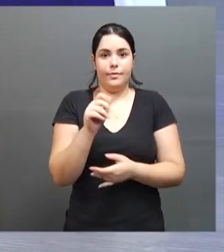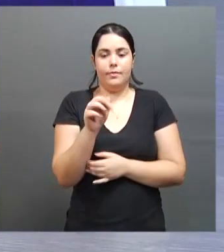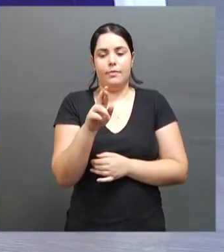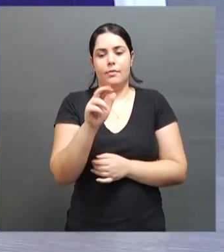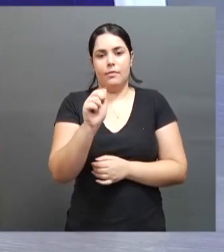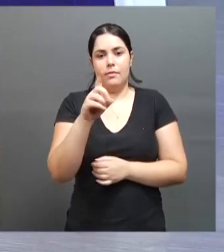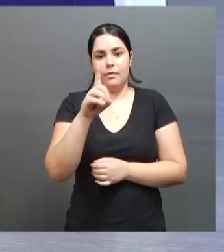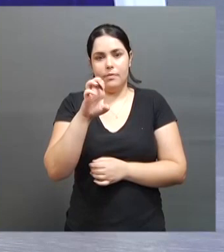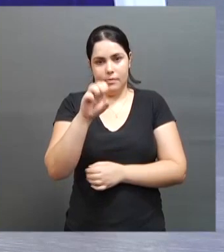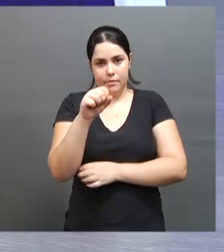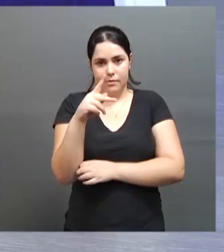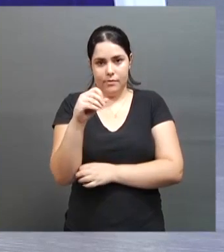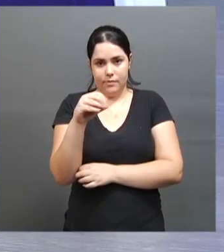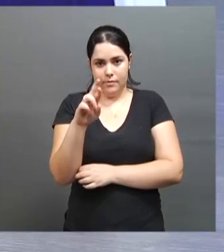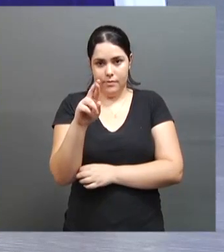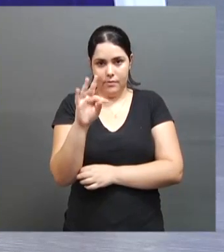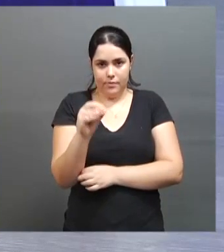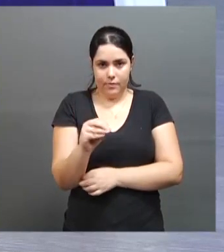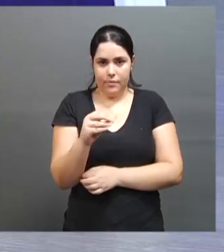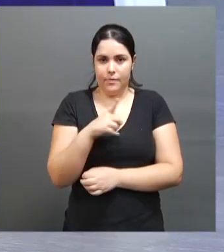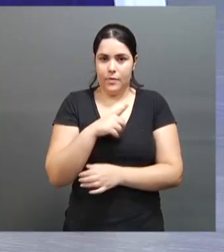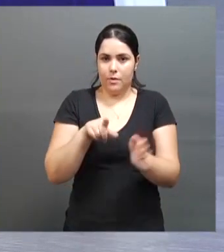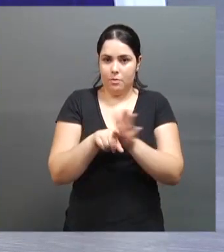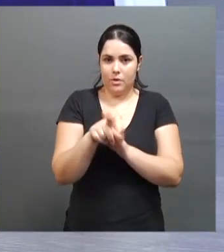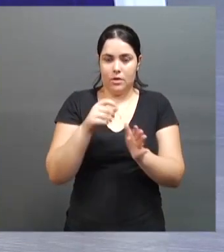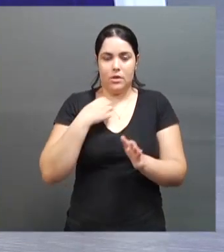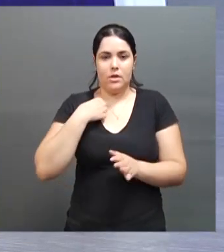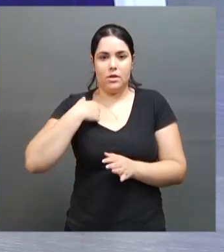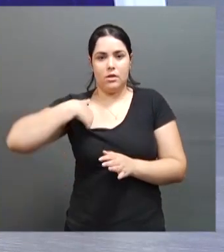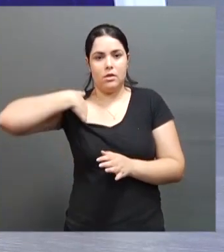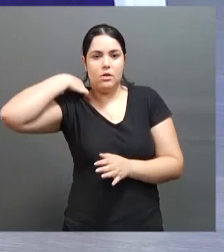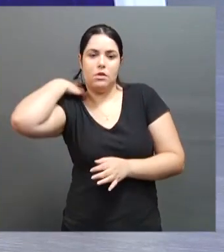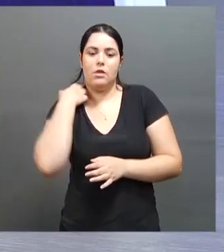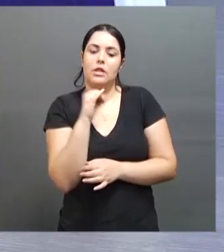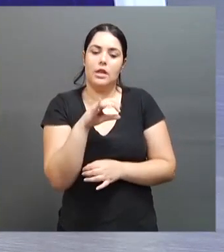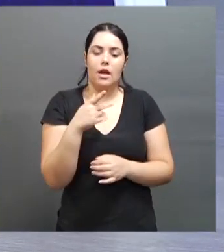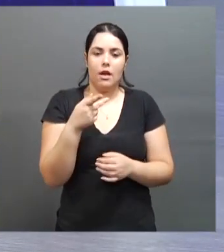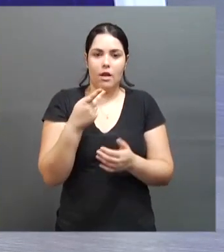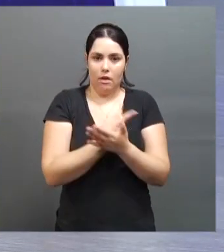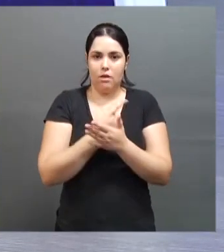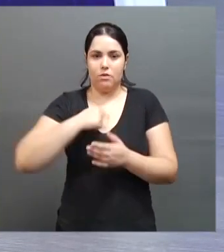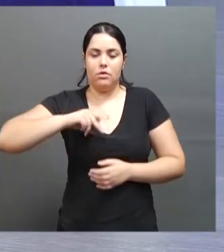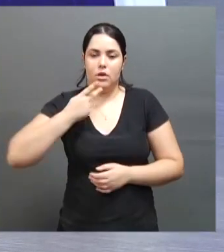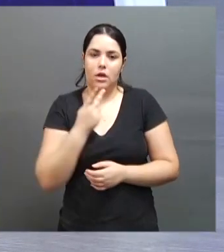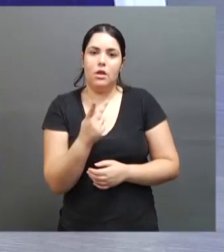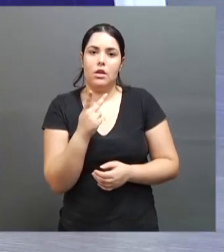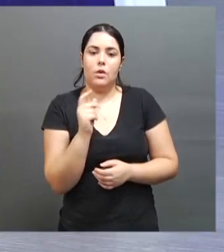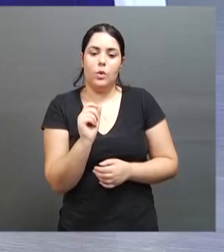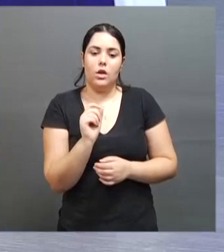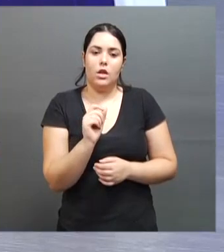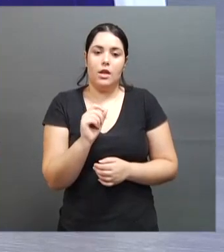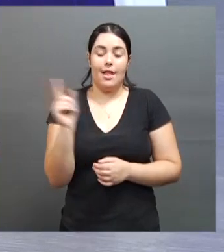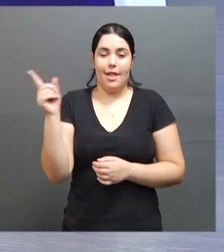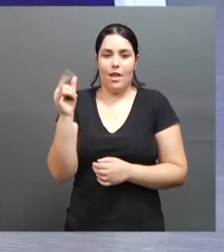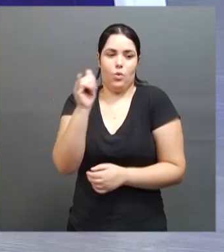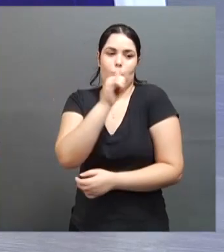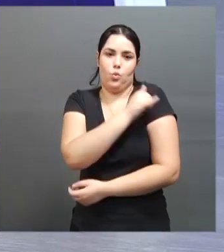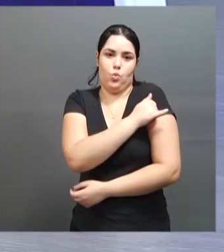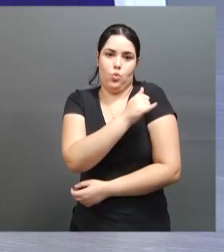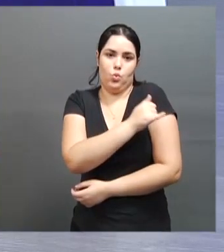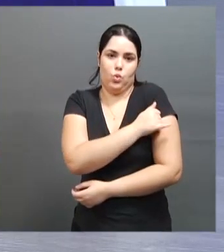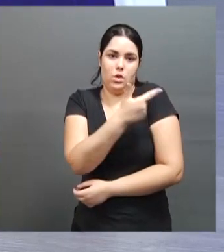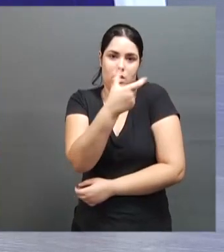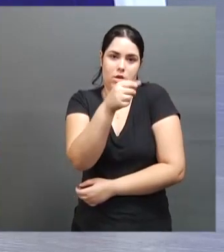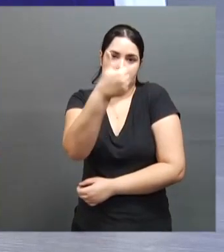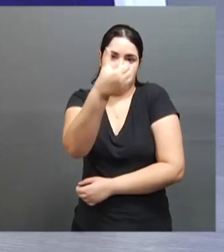paradesporto. Eu tenho um dado aqui, qualquer coisa você me corrige, mas que nos Jogos Paralímpicos do Rio, aqui no Brasil, em